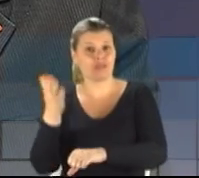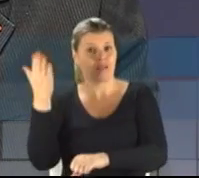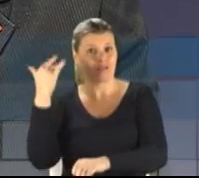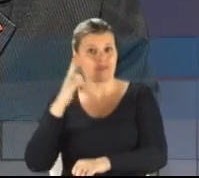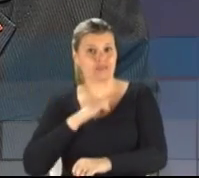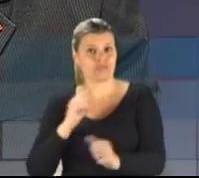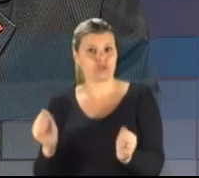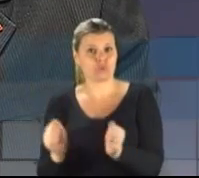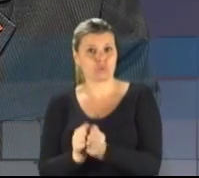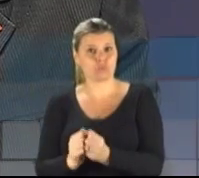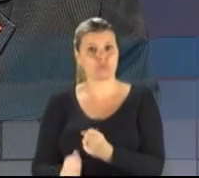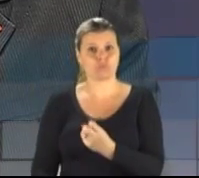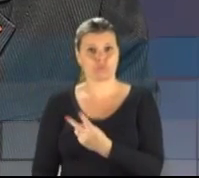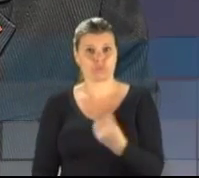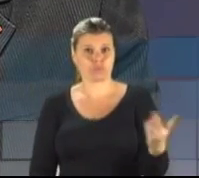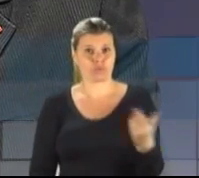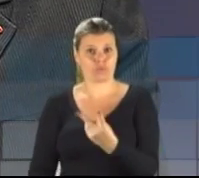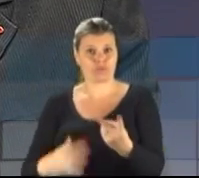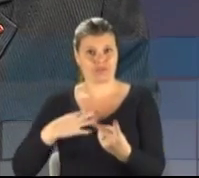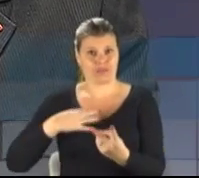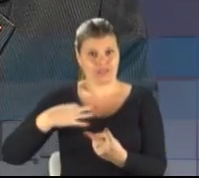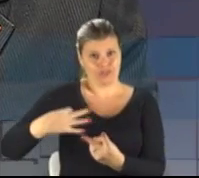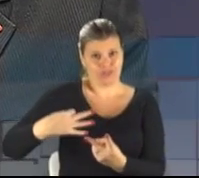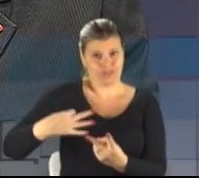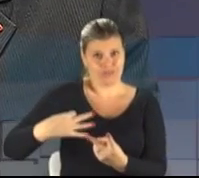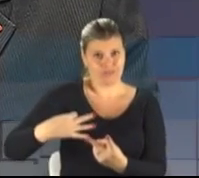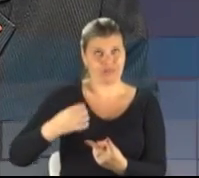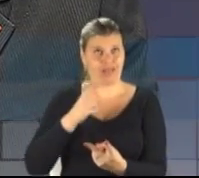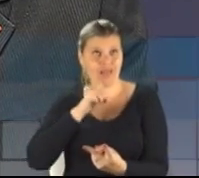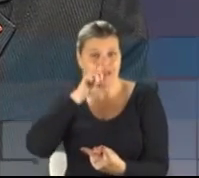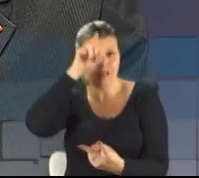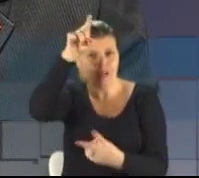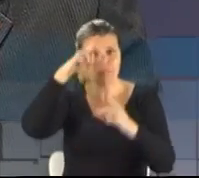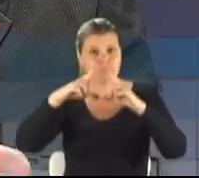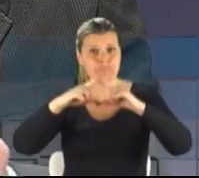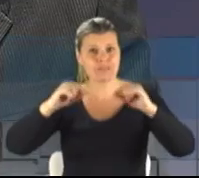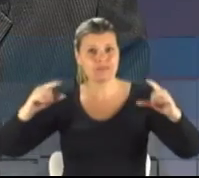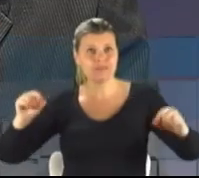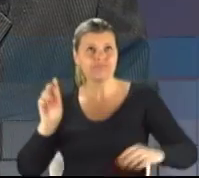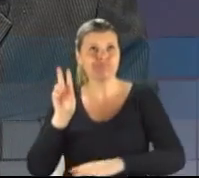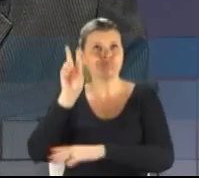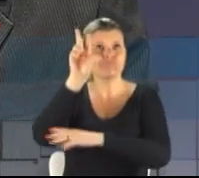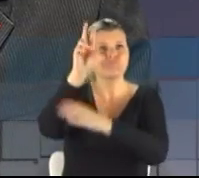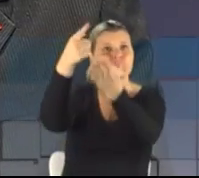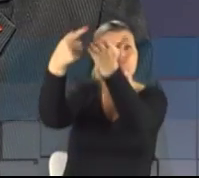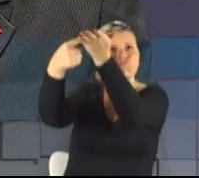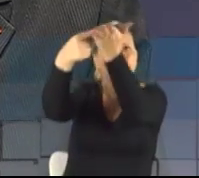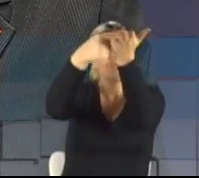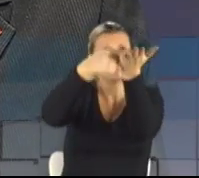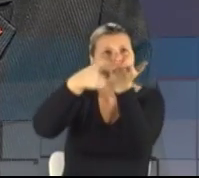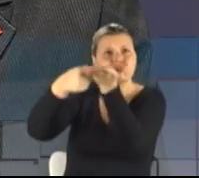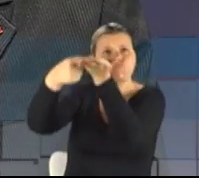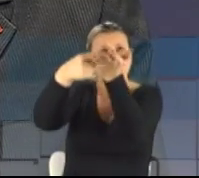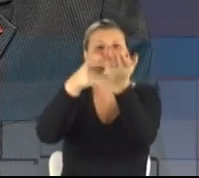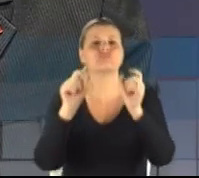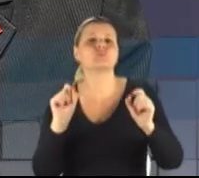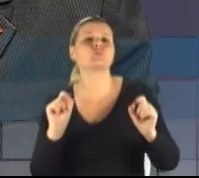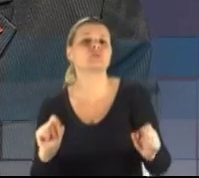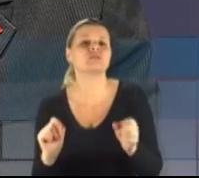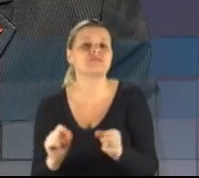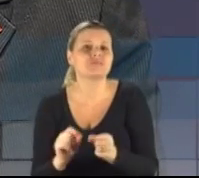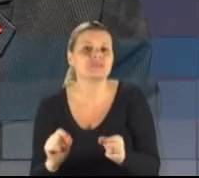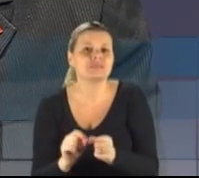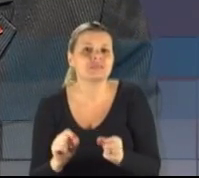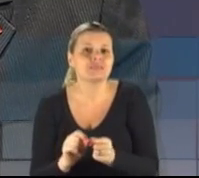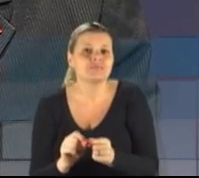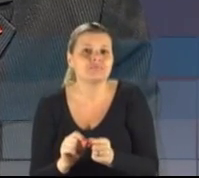candidatos a que se refere a candidata Abigail, lá em Brasília, combinando o que fazerem para